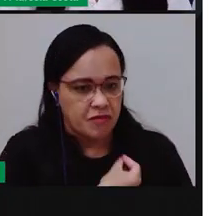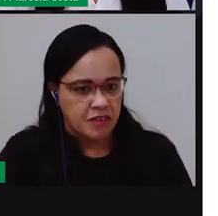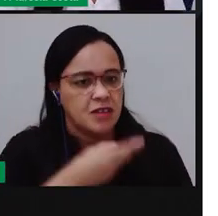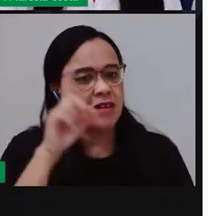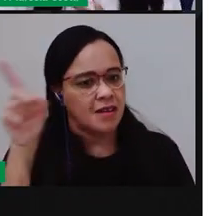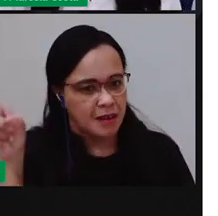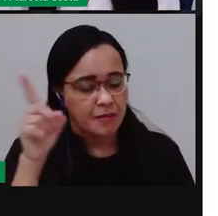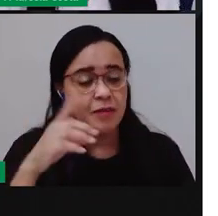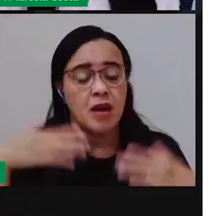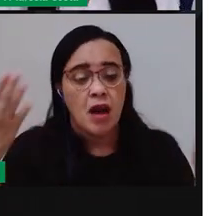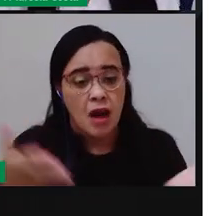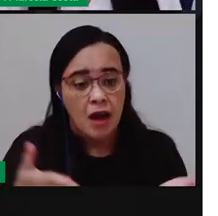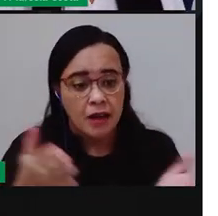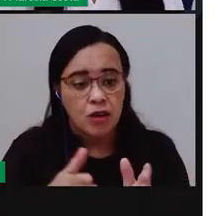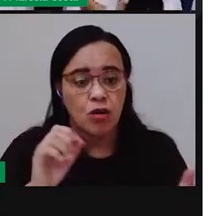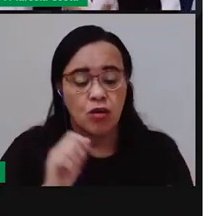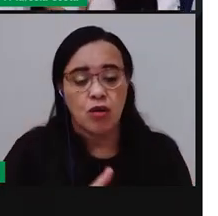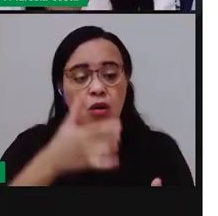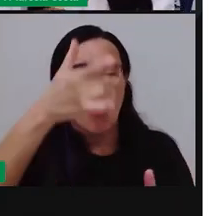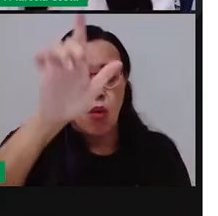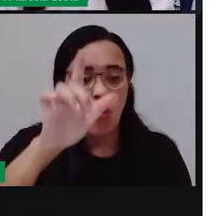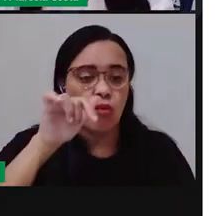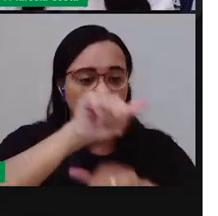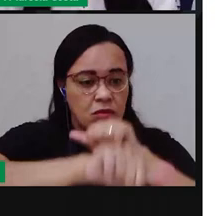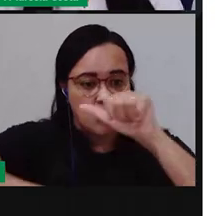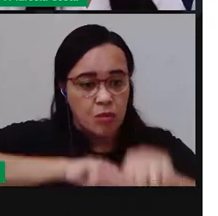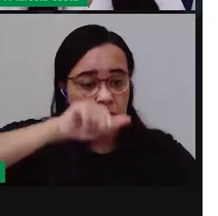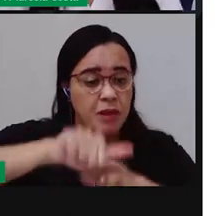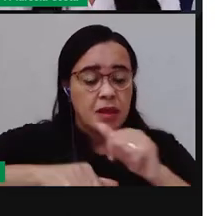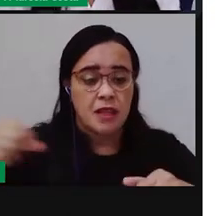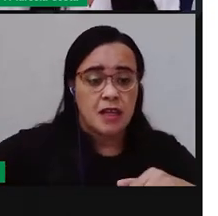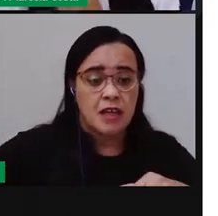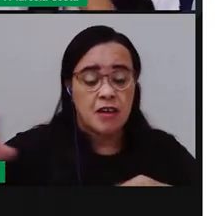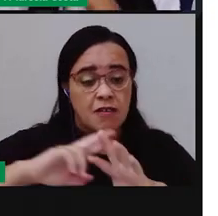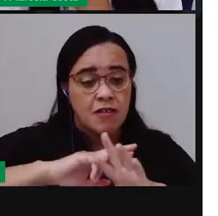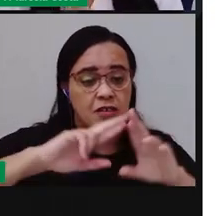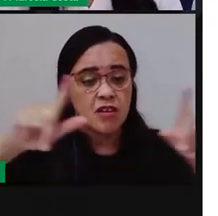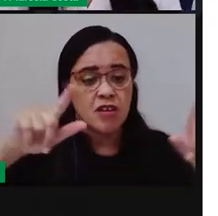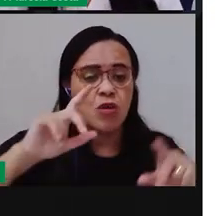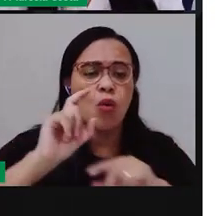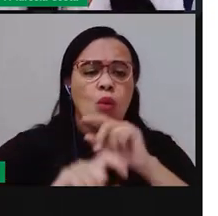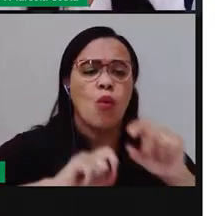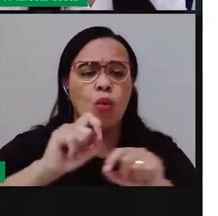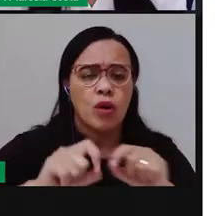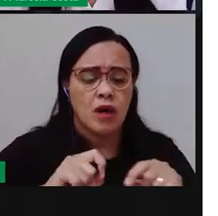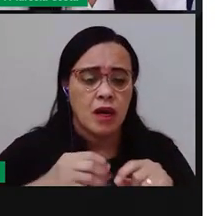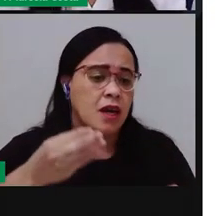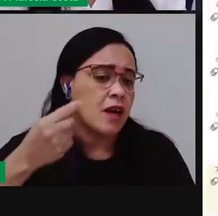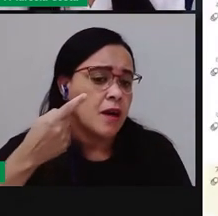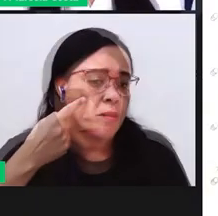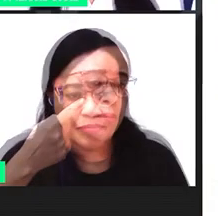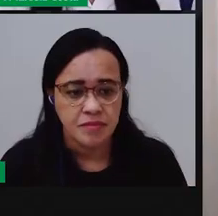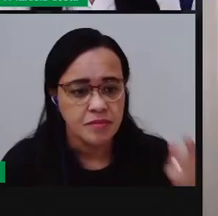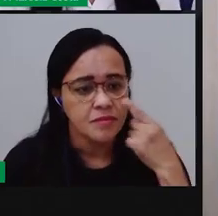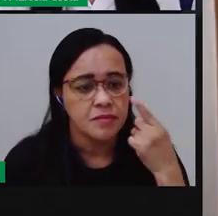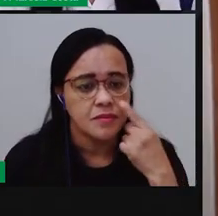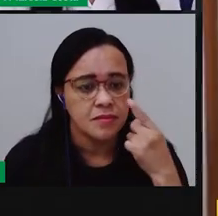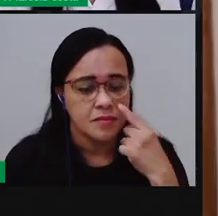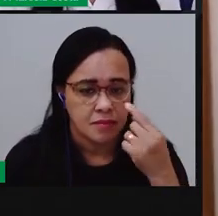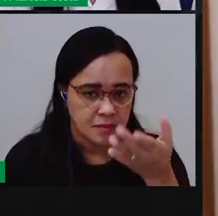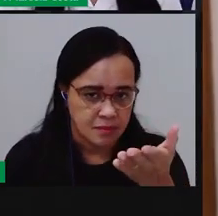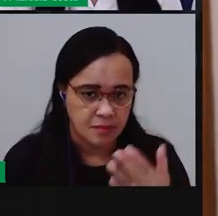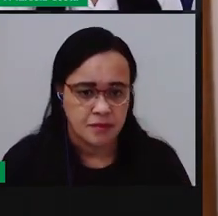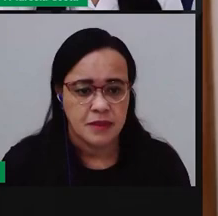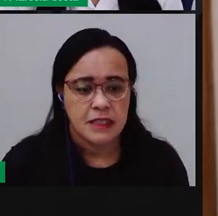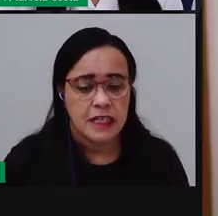a gente vai ver uma comunidade em que os moradores se juntaram para tentar resolver esse problema. A